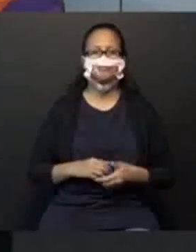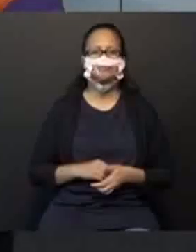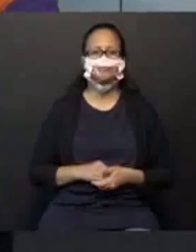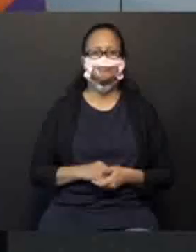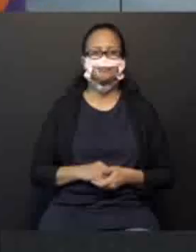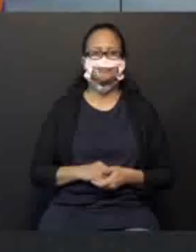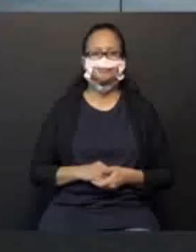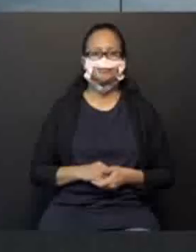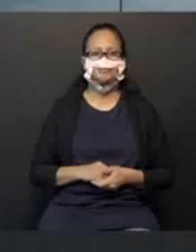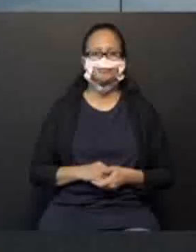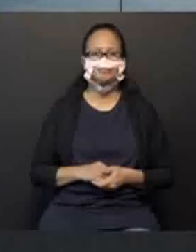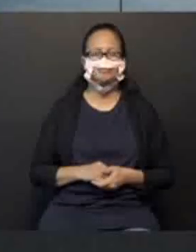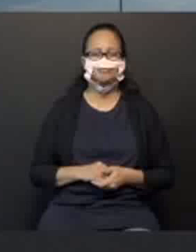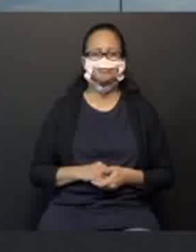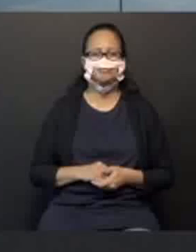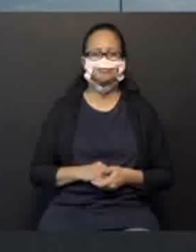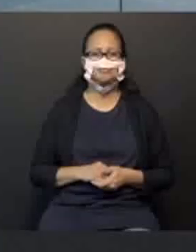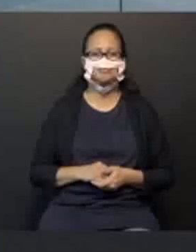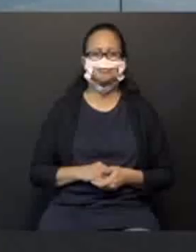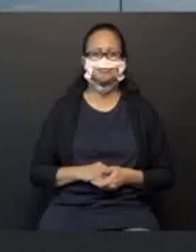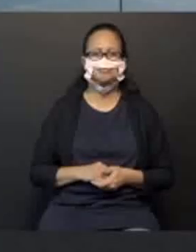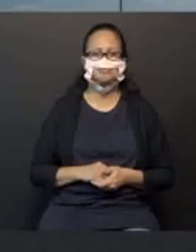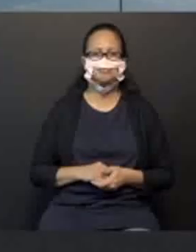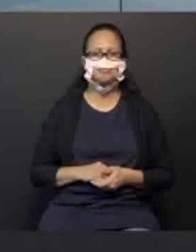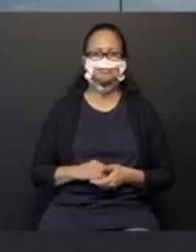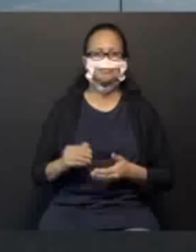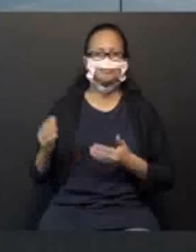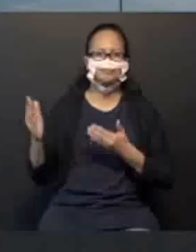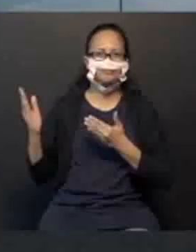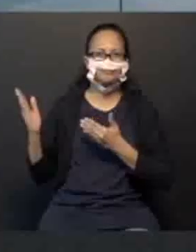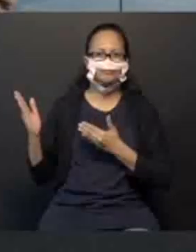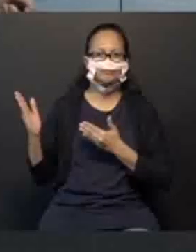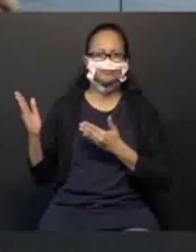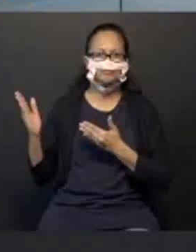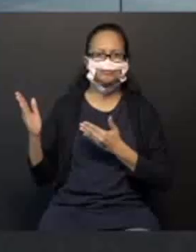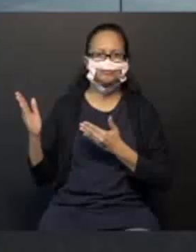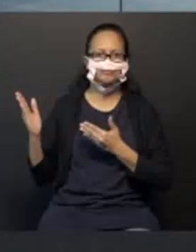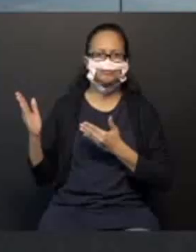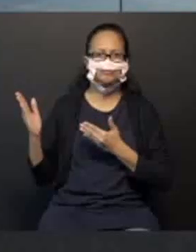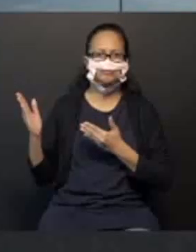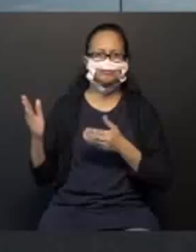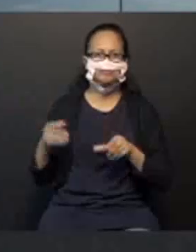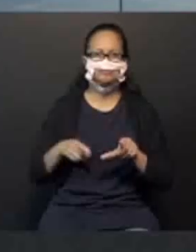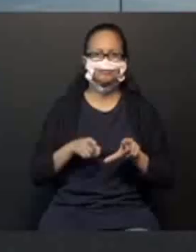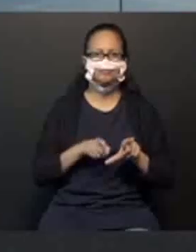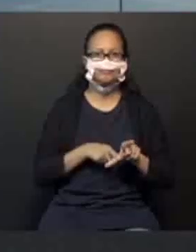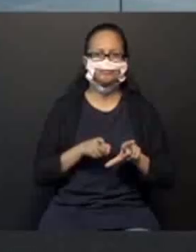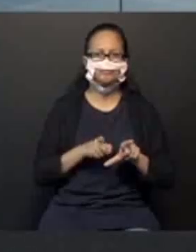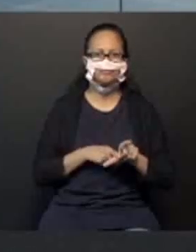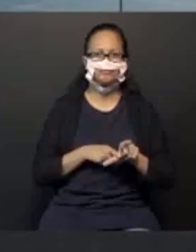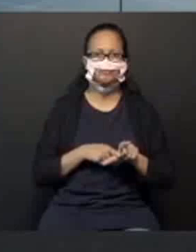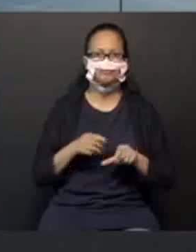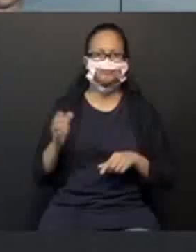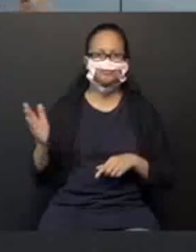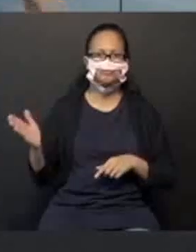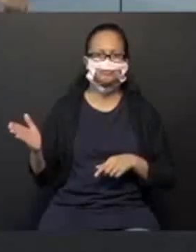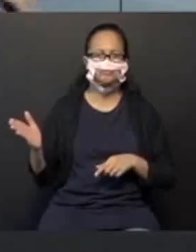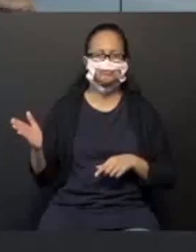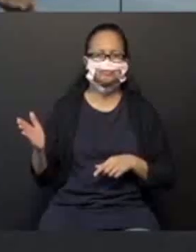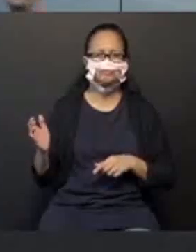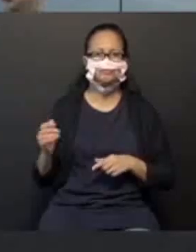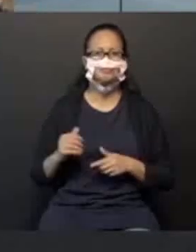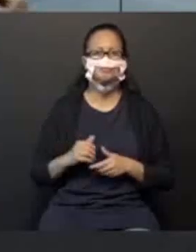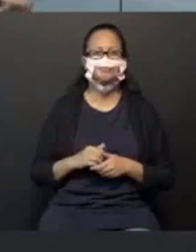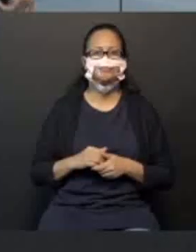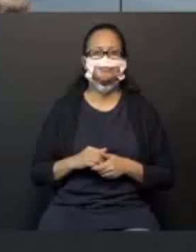Vou virar para vocês, ó. Direita e esquerda. Pé direito. Olha aqui o pé direito. O pé direito